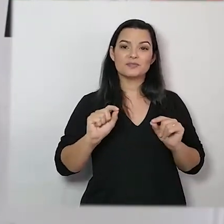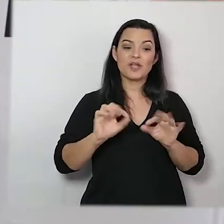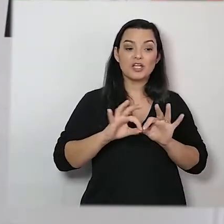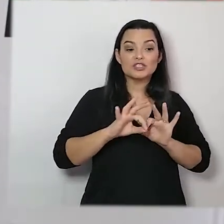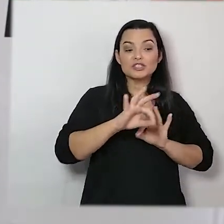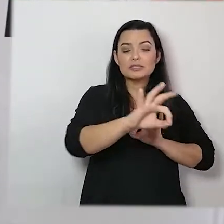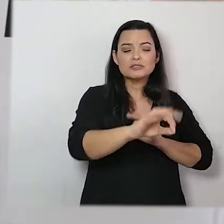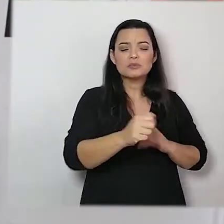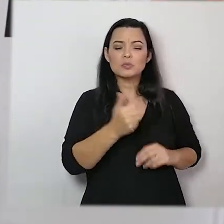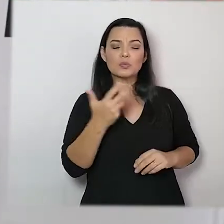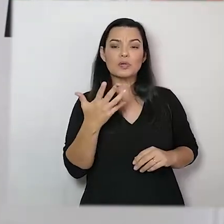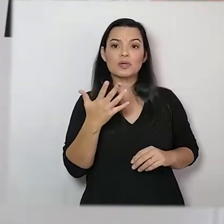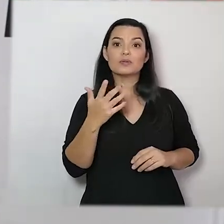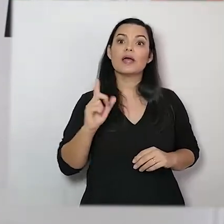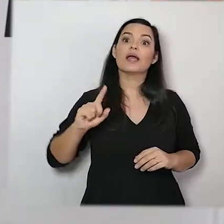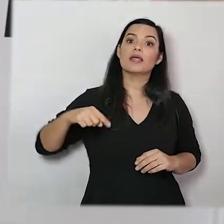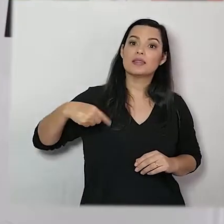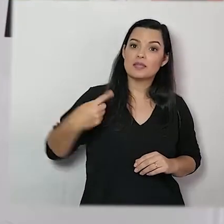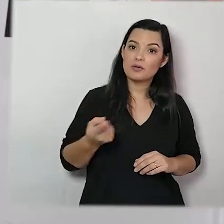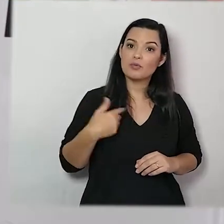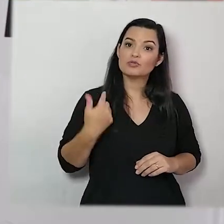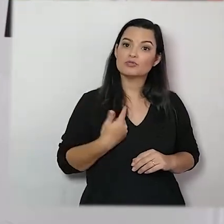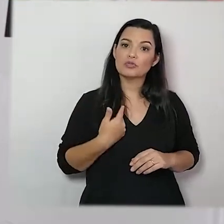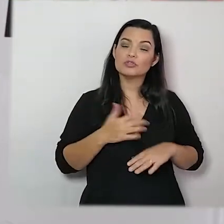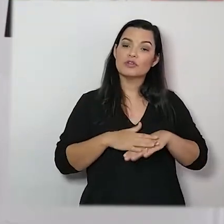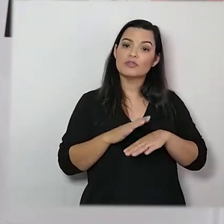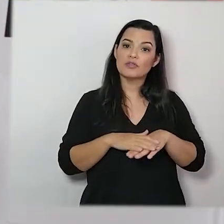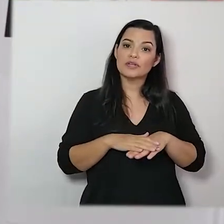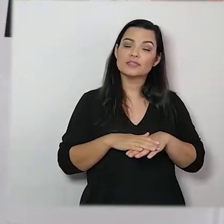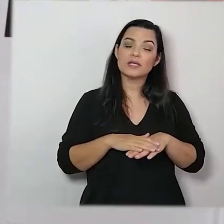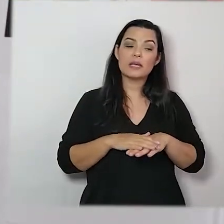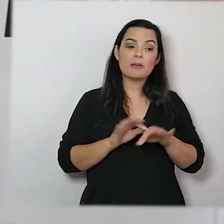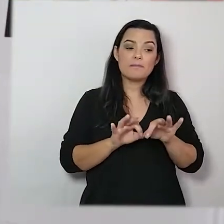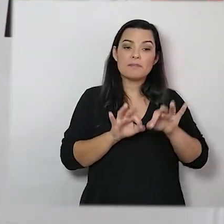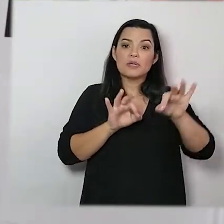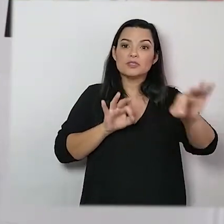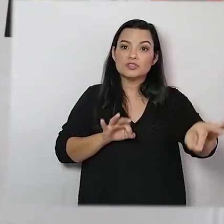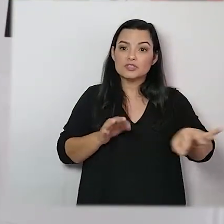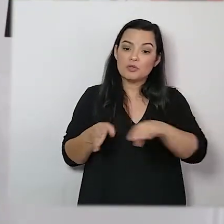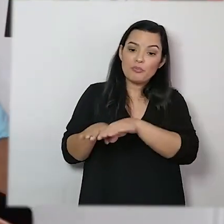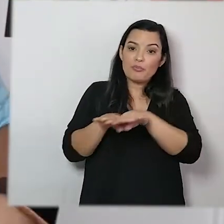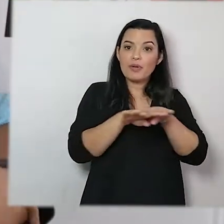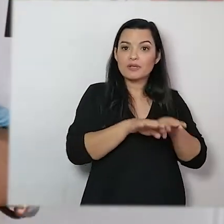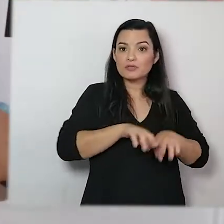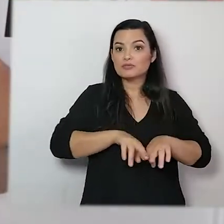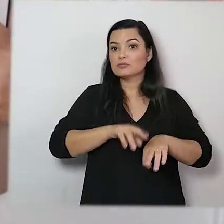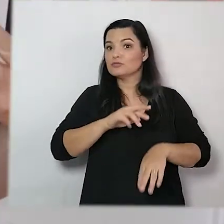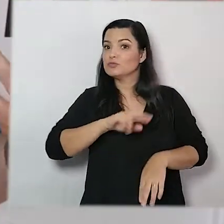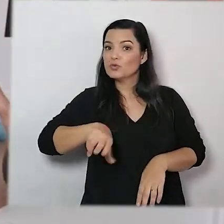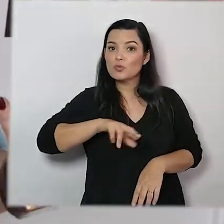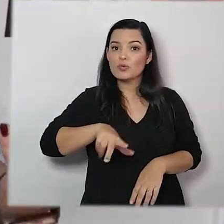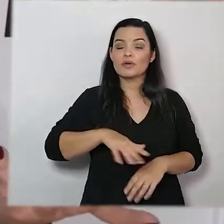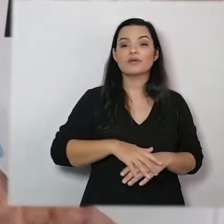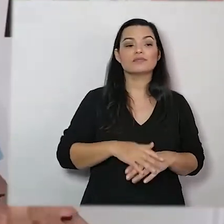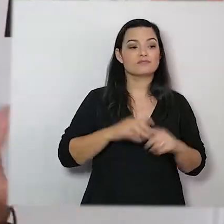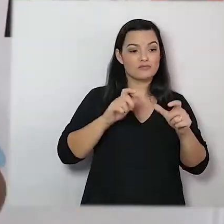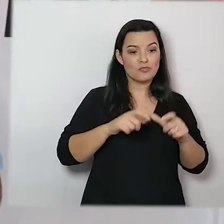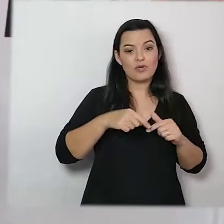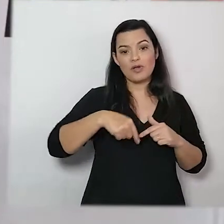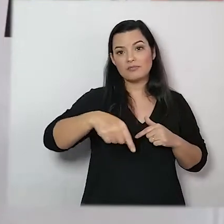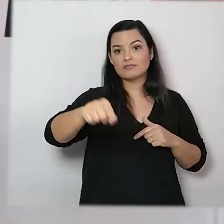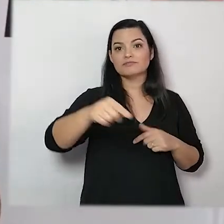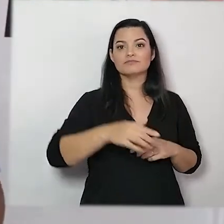nós criamos uma medida não padronizada desse espaço. E isso pode ser feito de